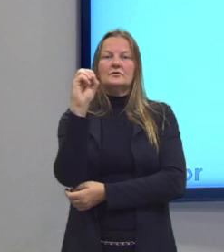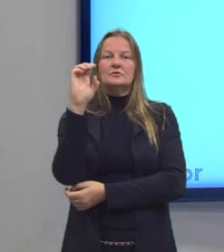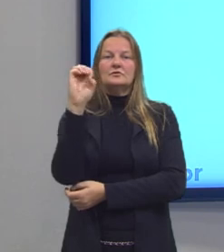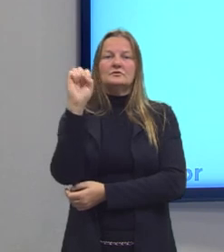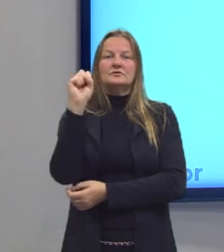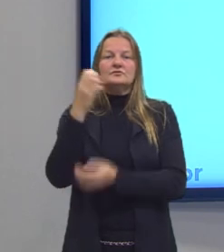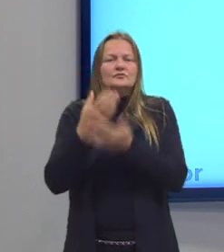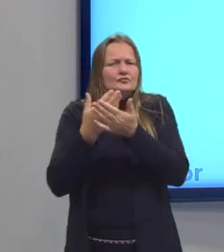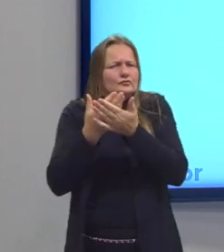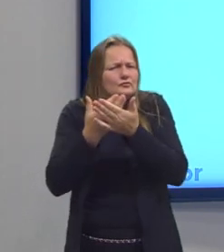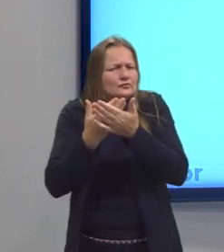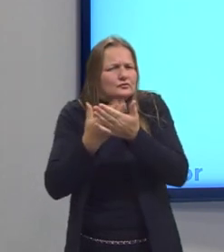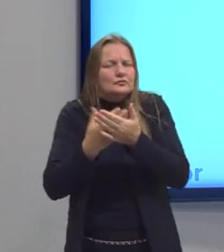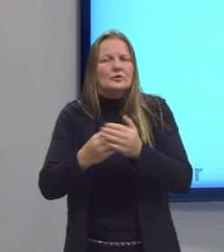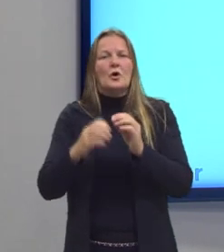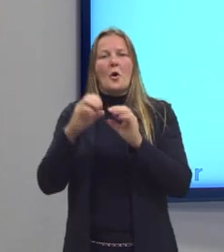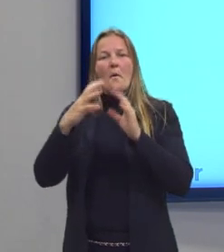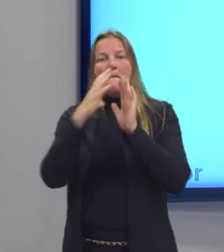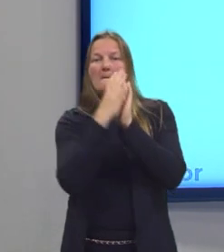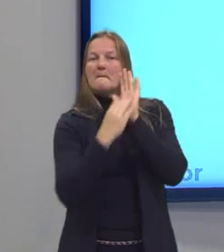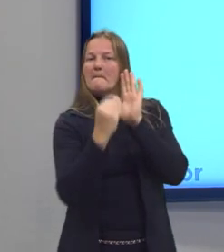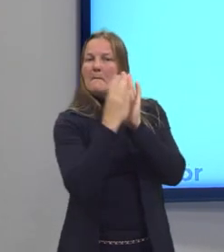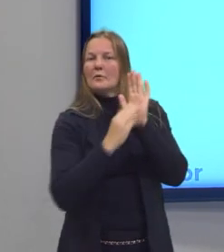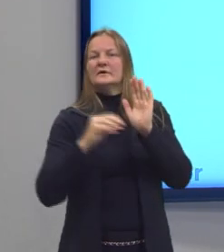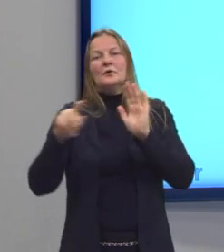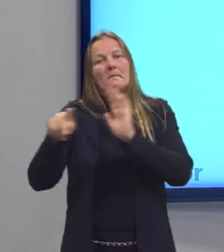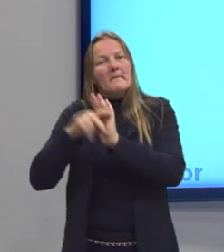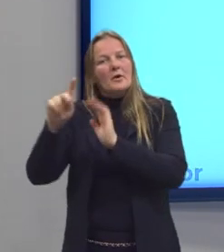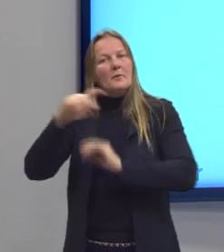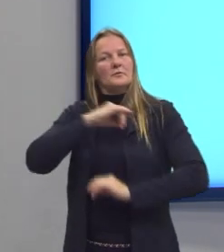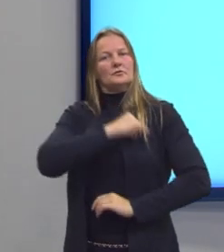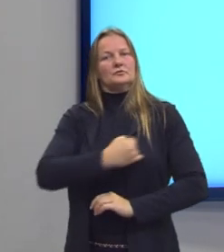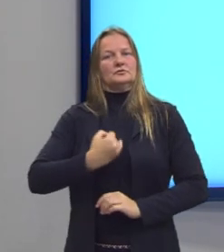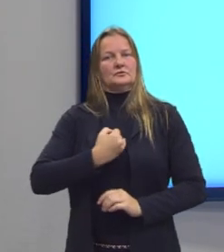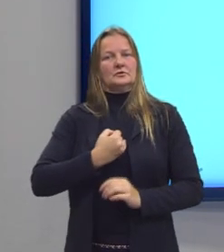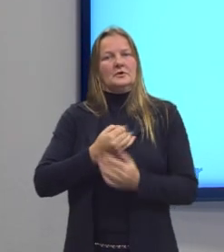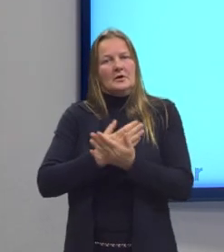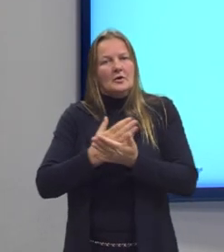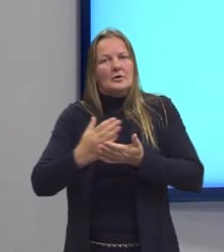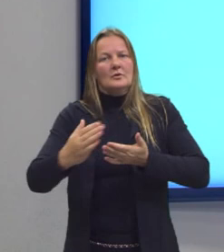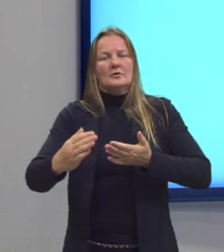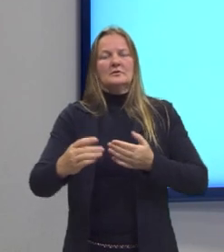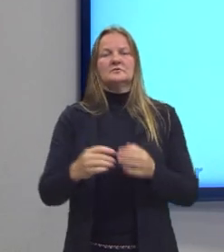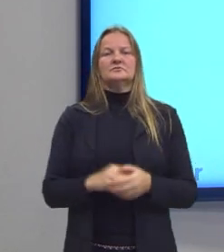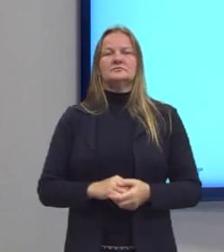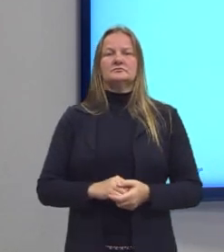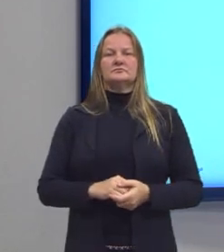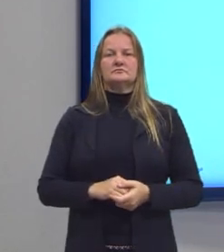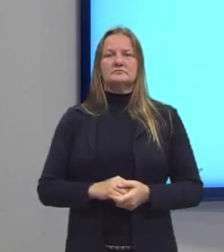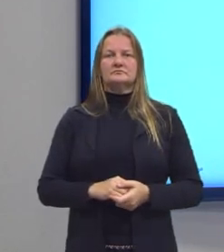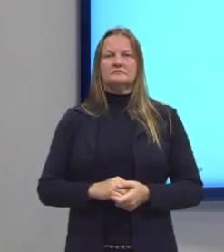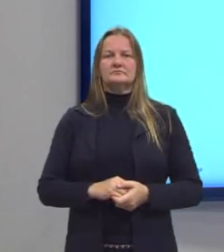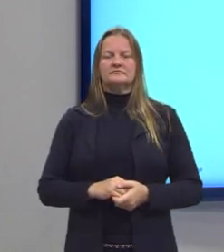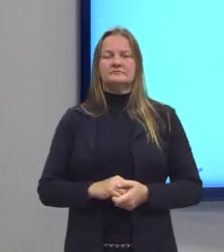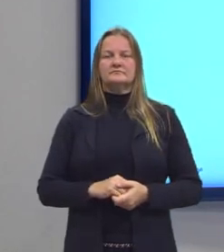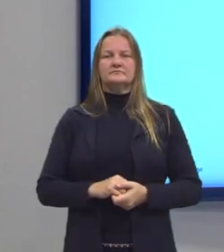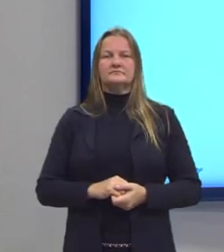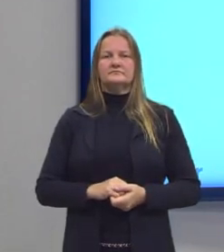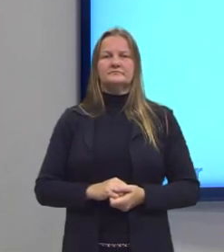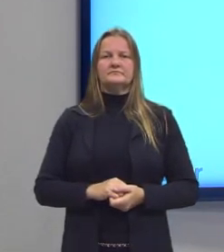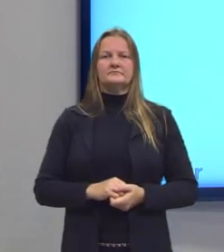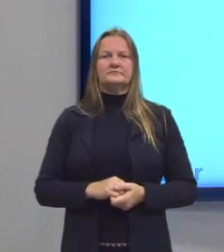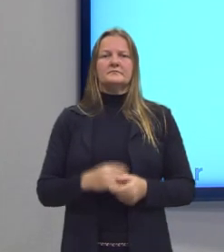modelo jesuítico de educação. Em todos os países onde os jesuítas estiveram, eles implantaram a Rátion Estudioro.